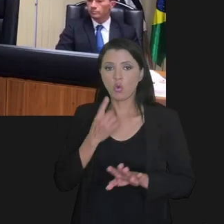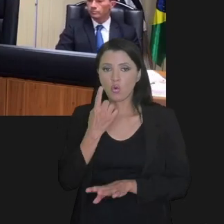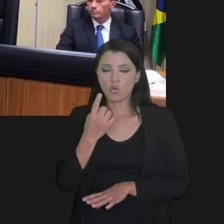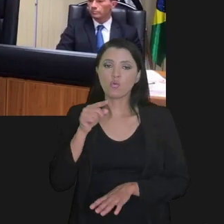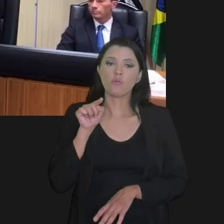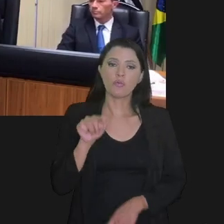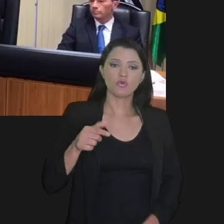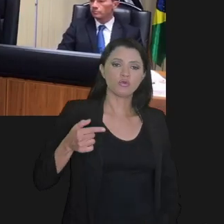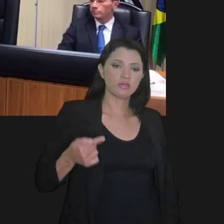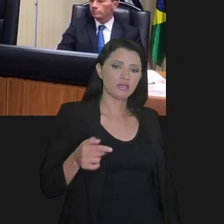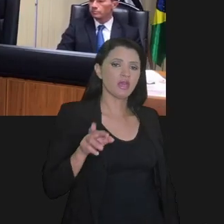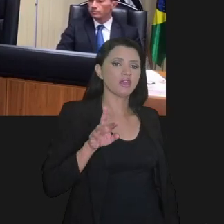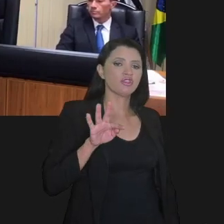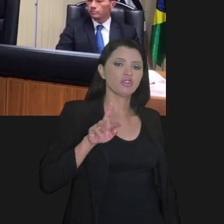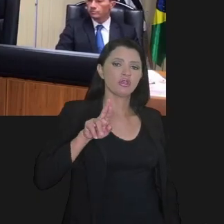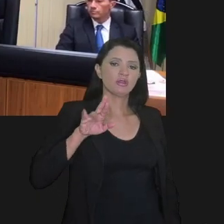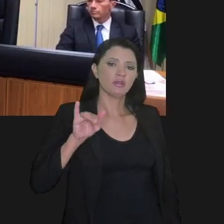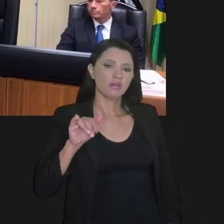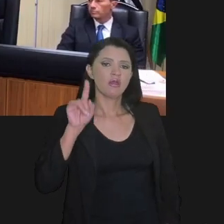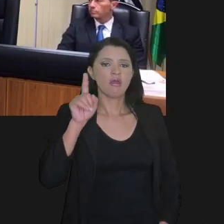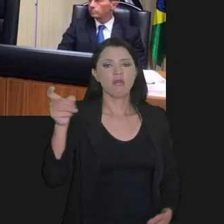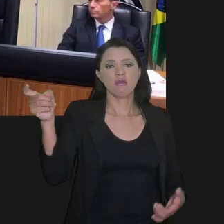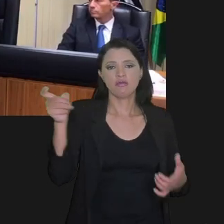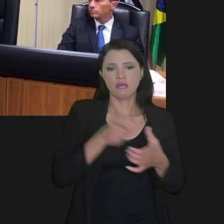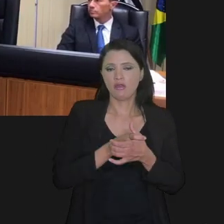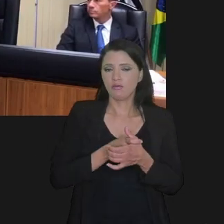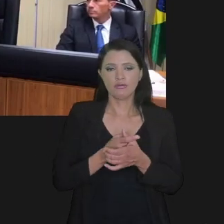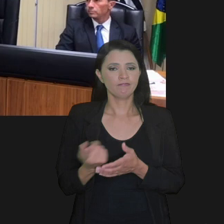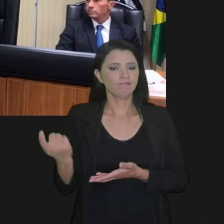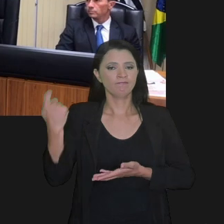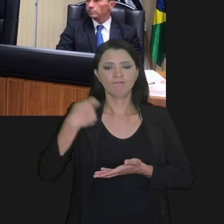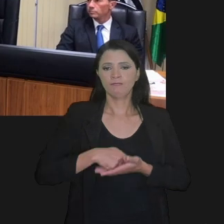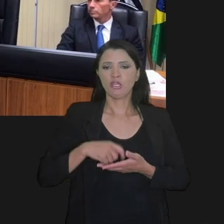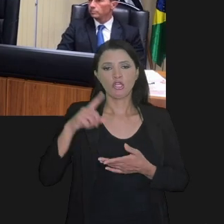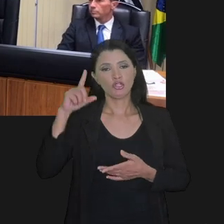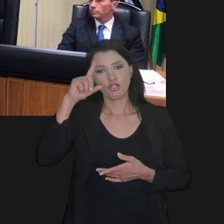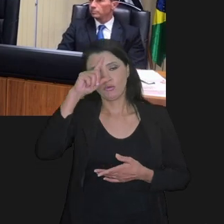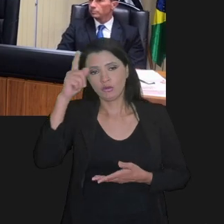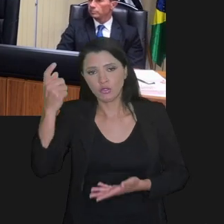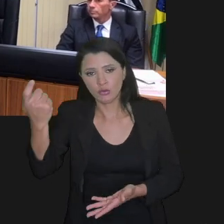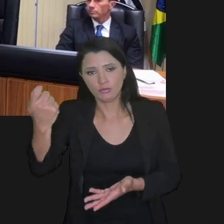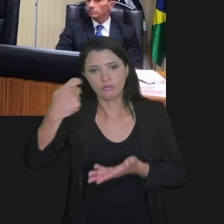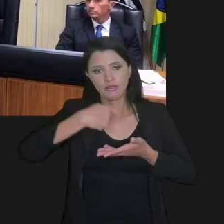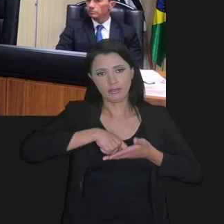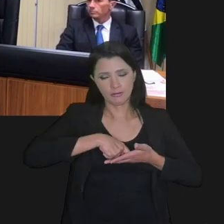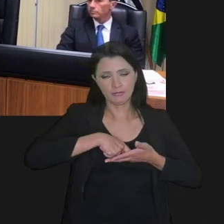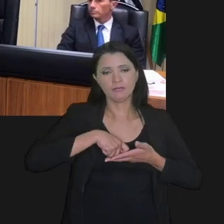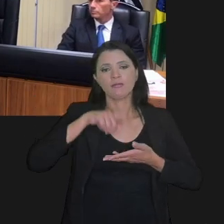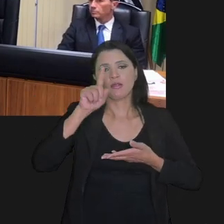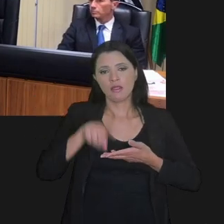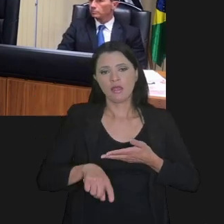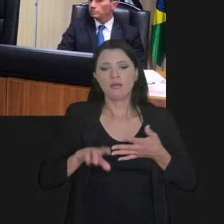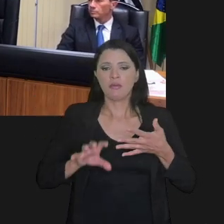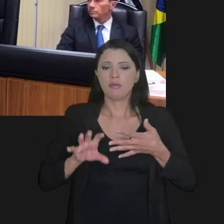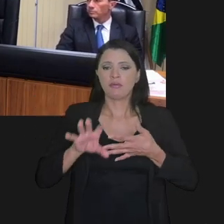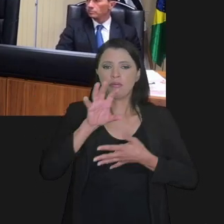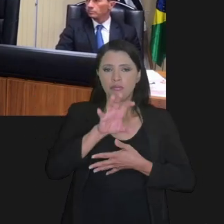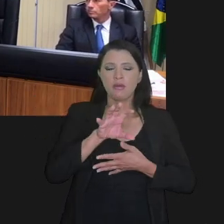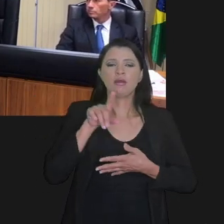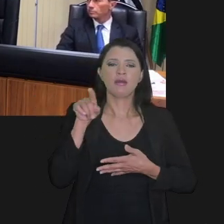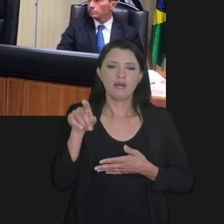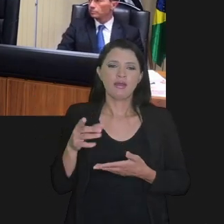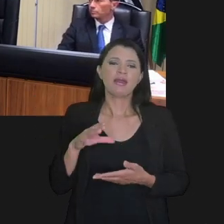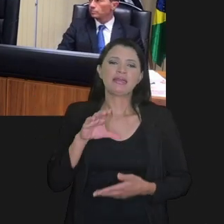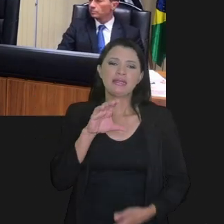ou cerca de 1,7 tri são considerados débitos irrecuperáveis ou de difícil recuperação, que são